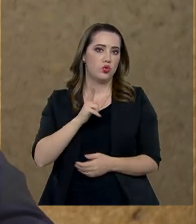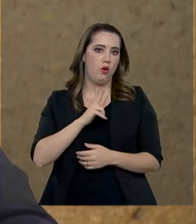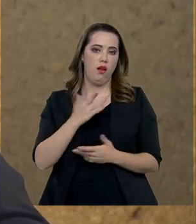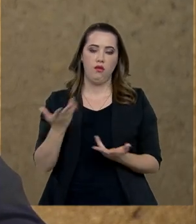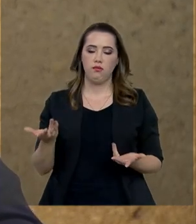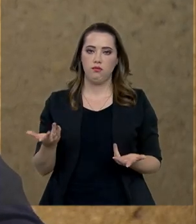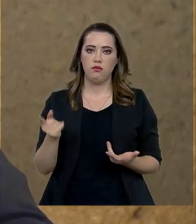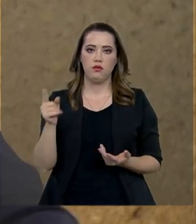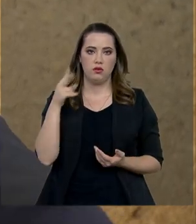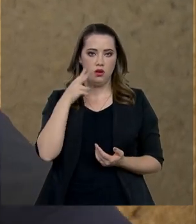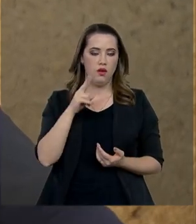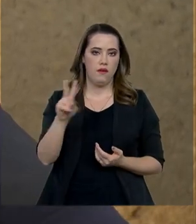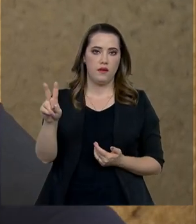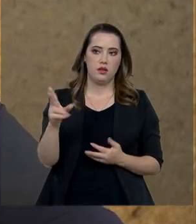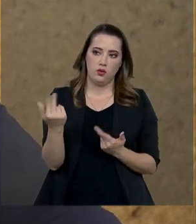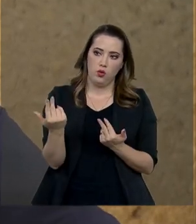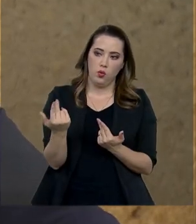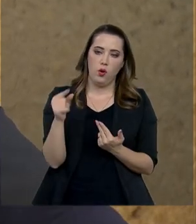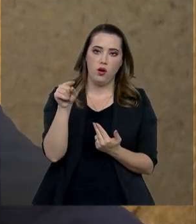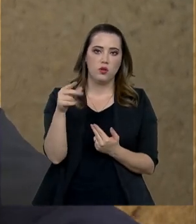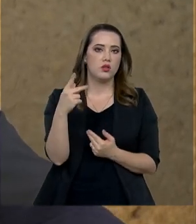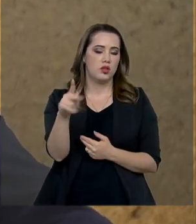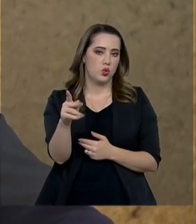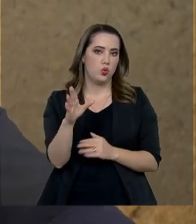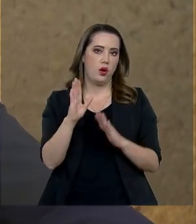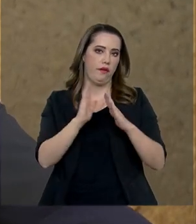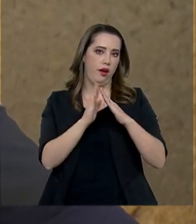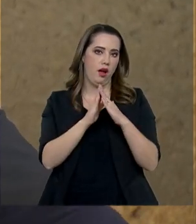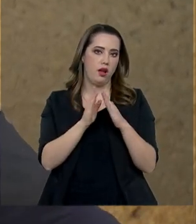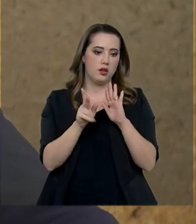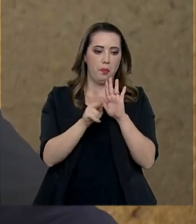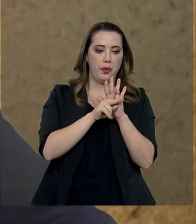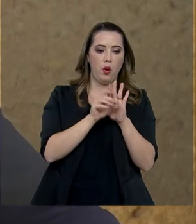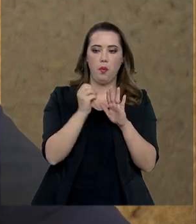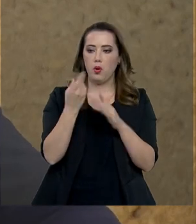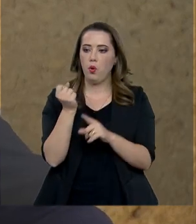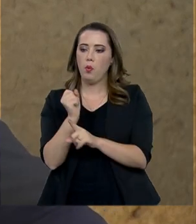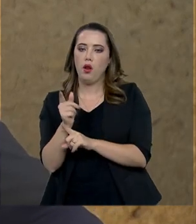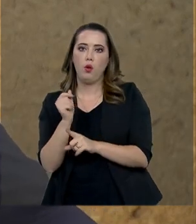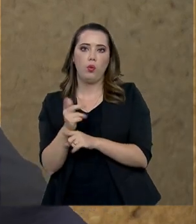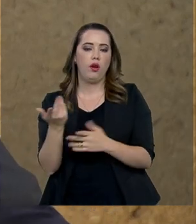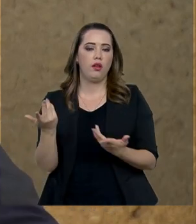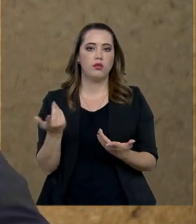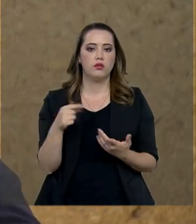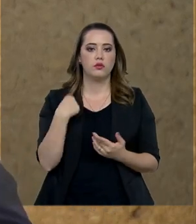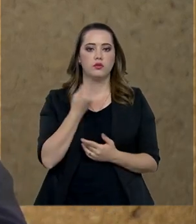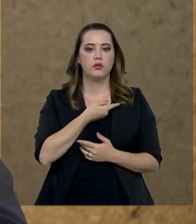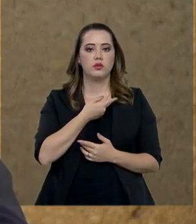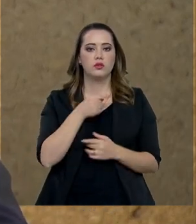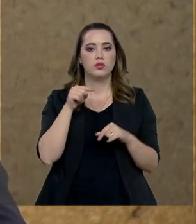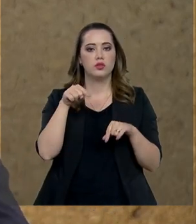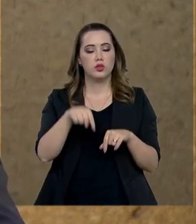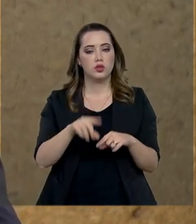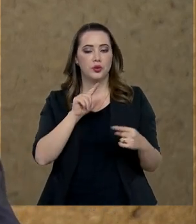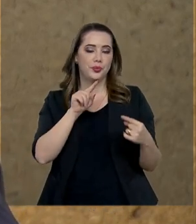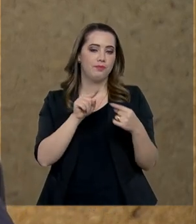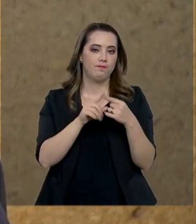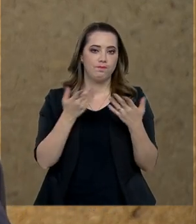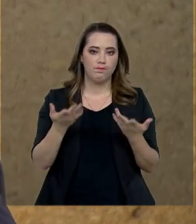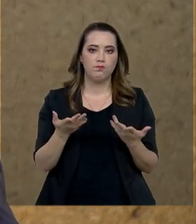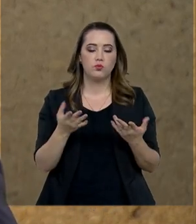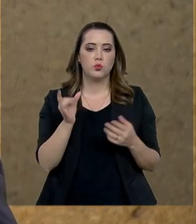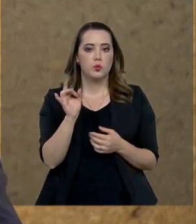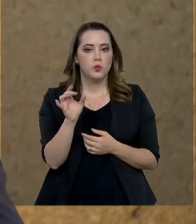Então, é considerado como se você estivesse na sua casa, seja ela própria ou alugada. Então, gente está aqui nesse ponto apenas